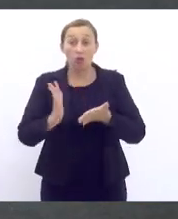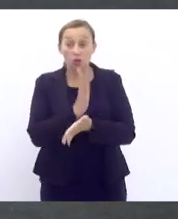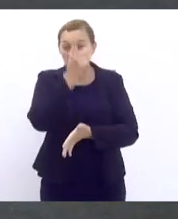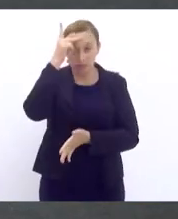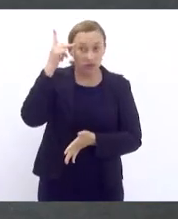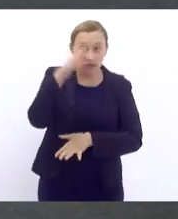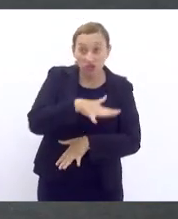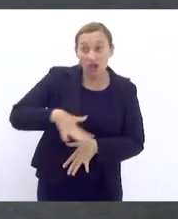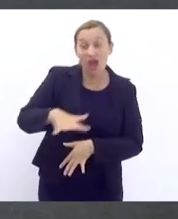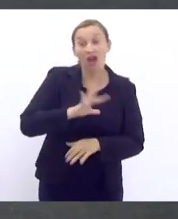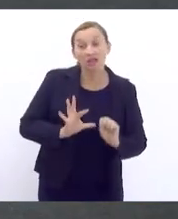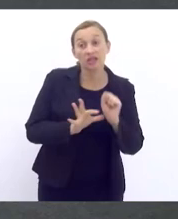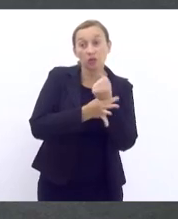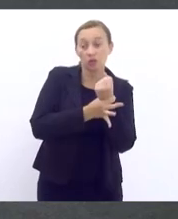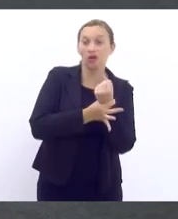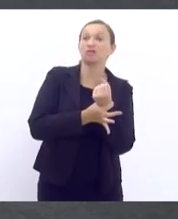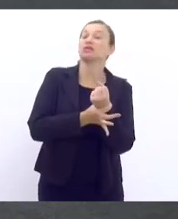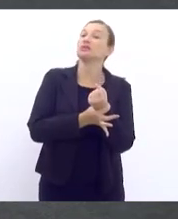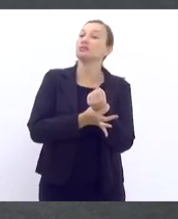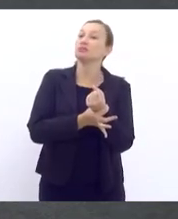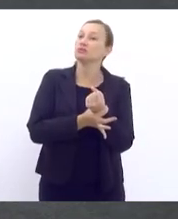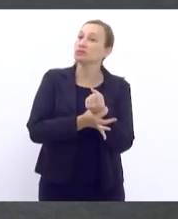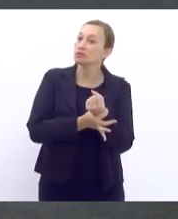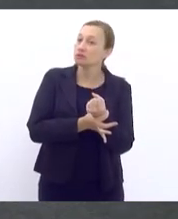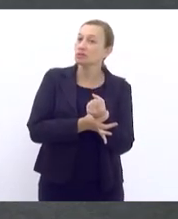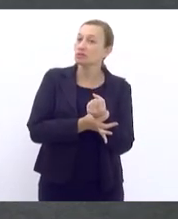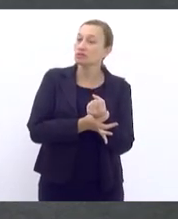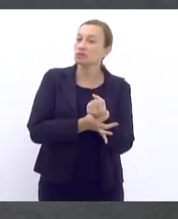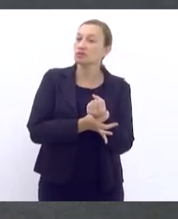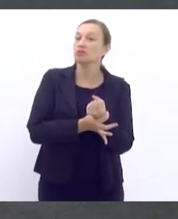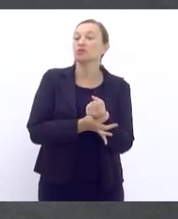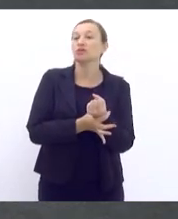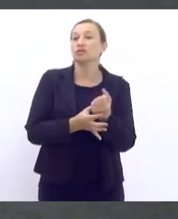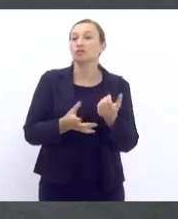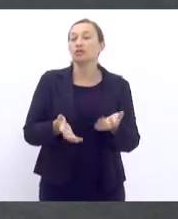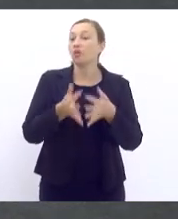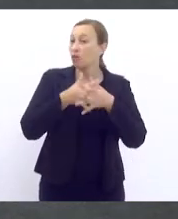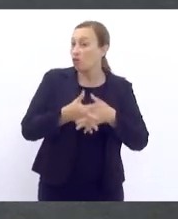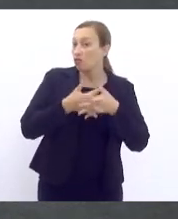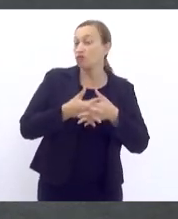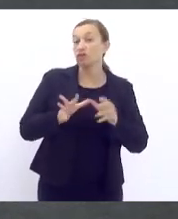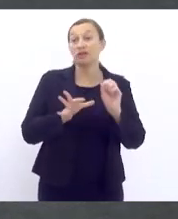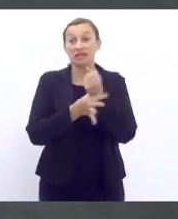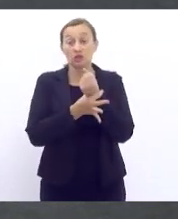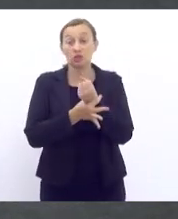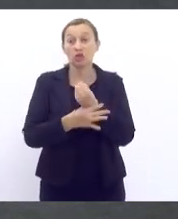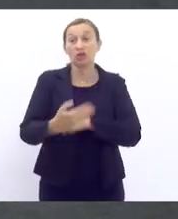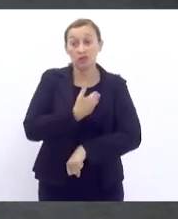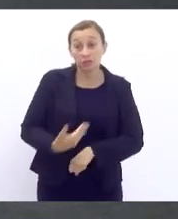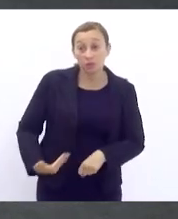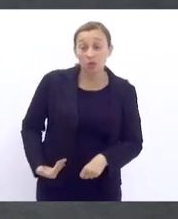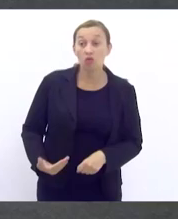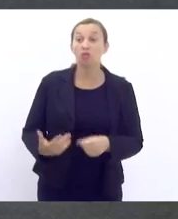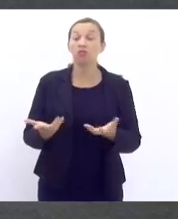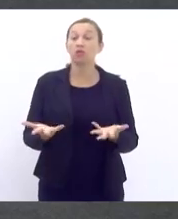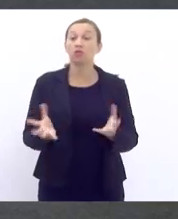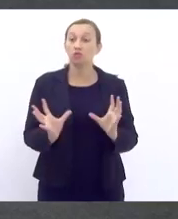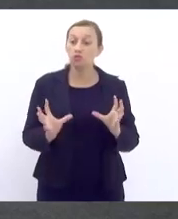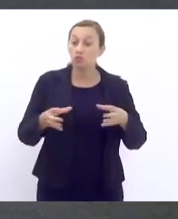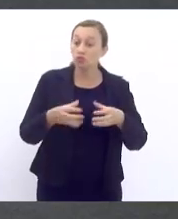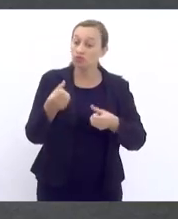e nos foi passado que seria muito complexo para a segurança pública ter uma frota de carros